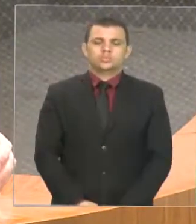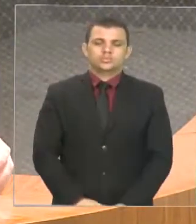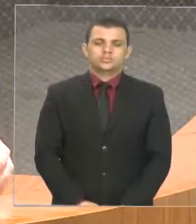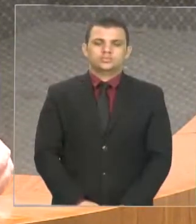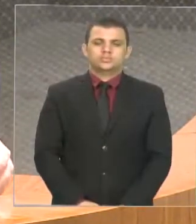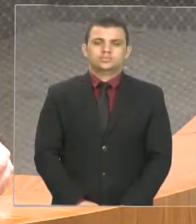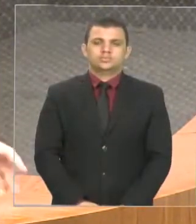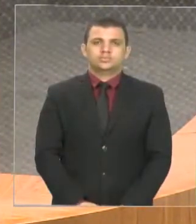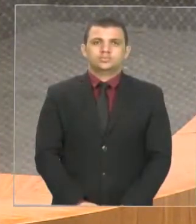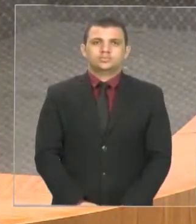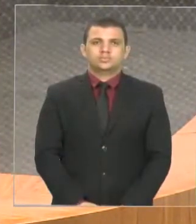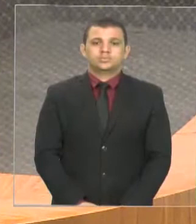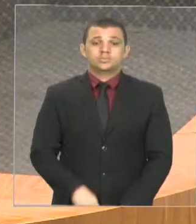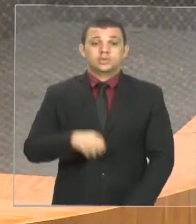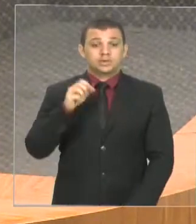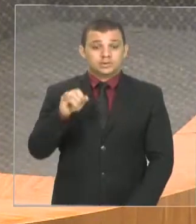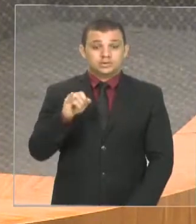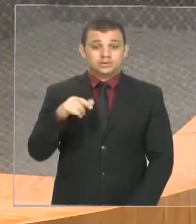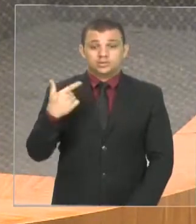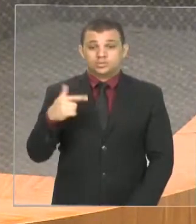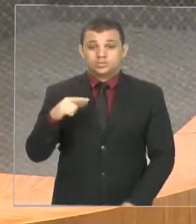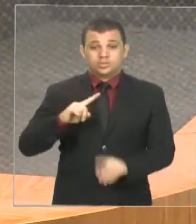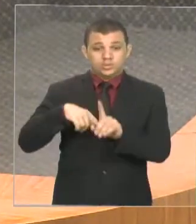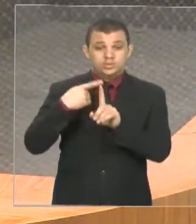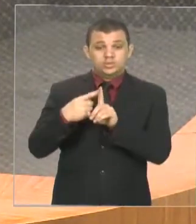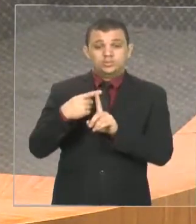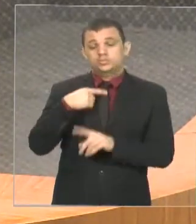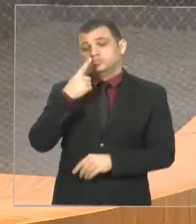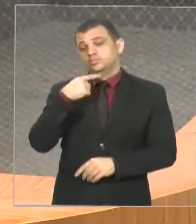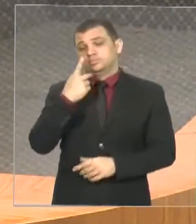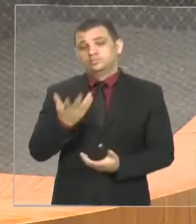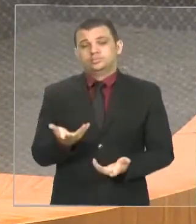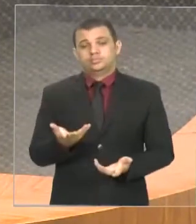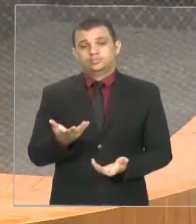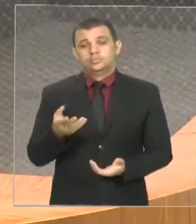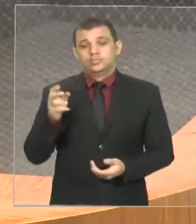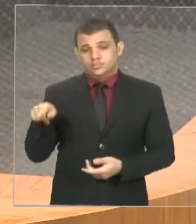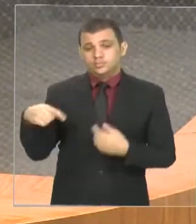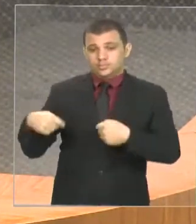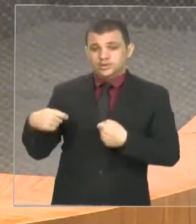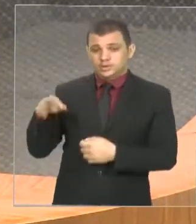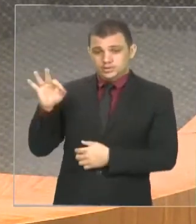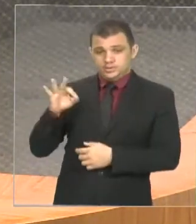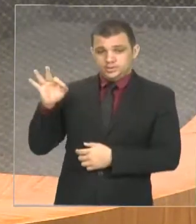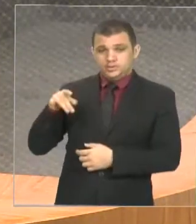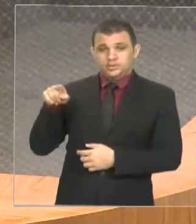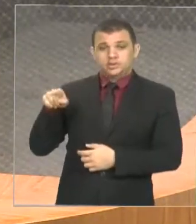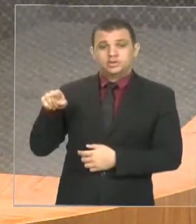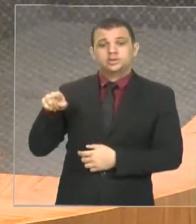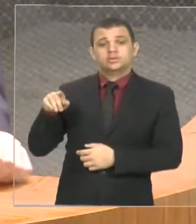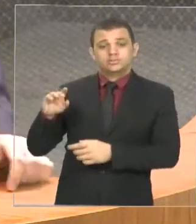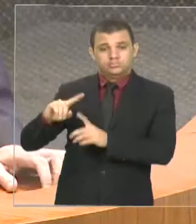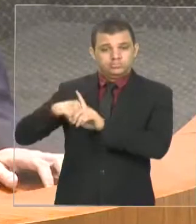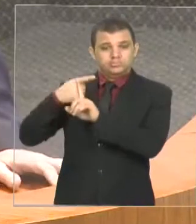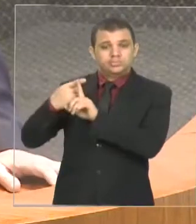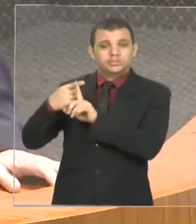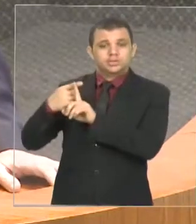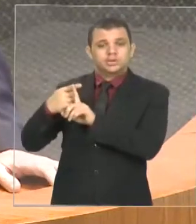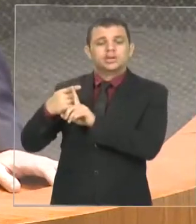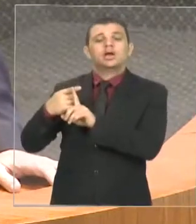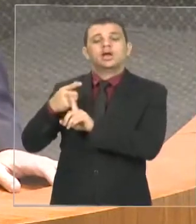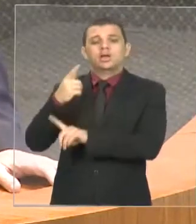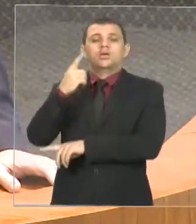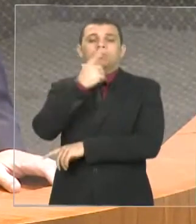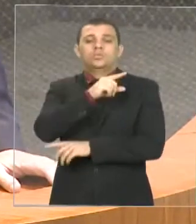Sem esse aumento, não seria possível ter dado esse aumento. Sem ter aumentado aquele percentual pequeno do